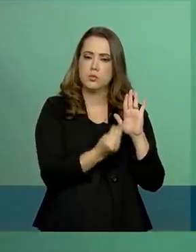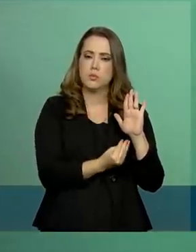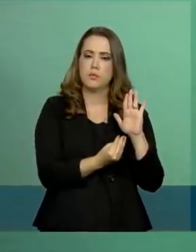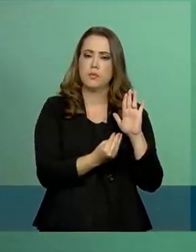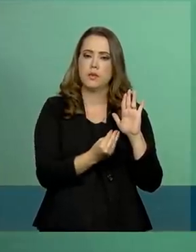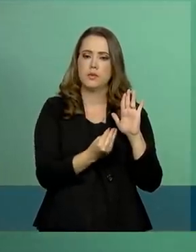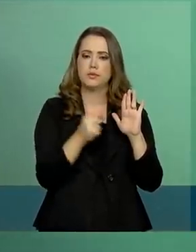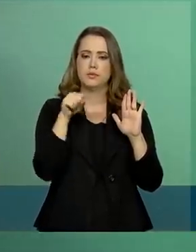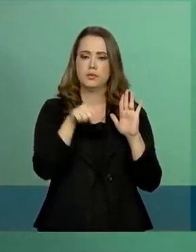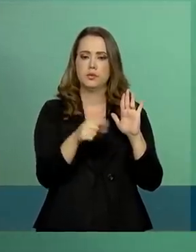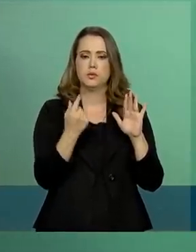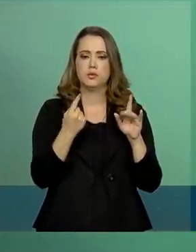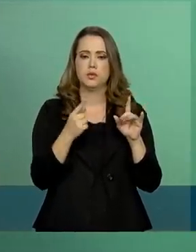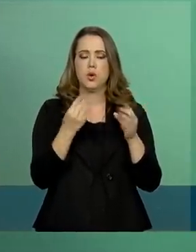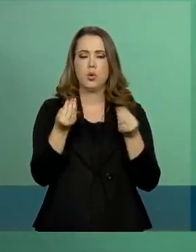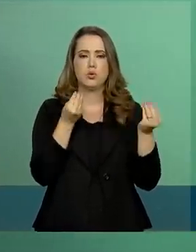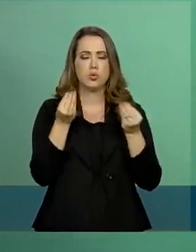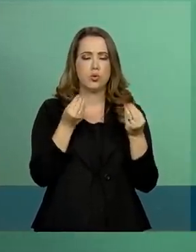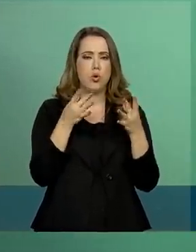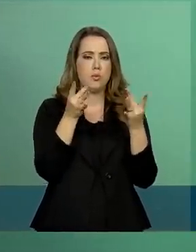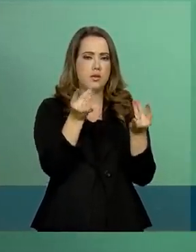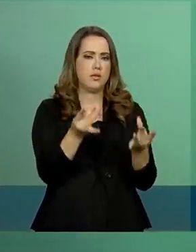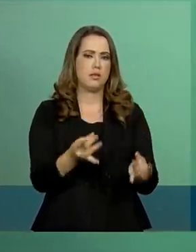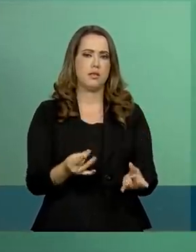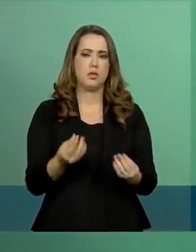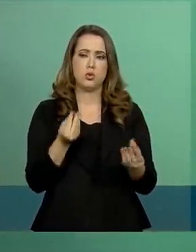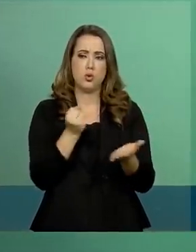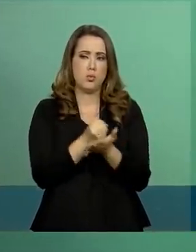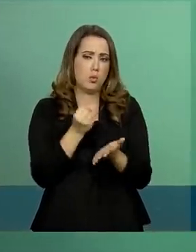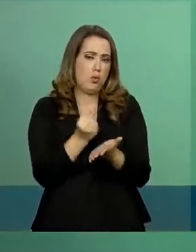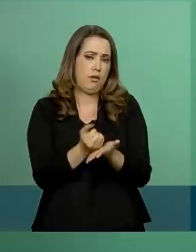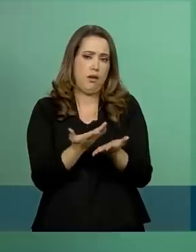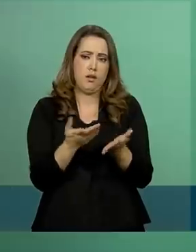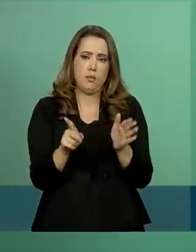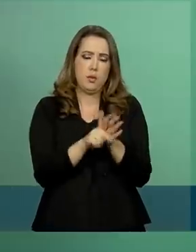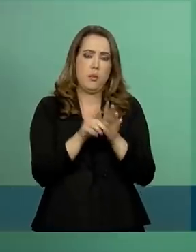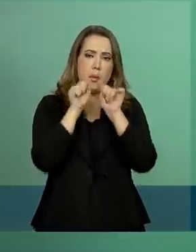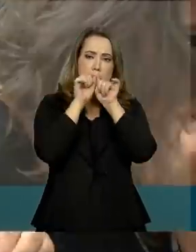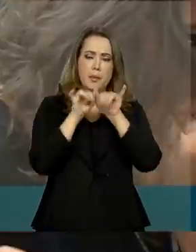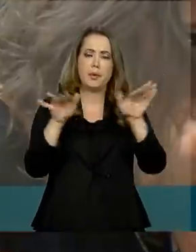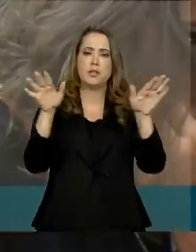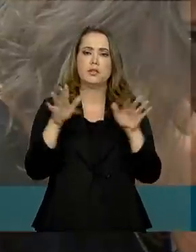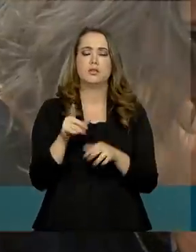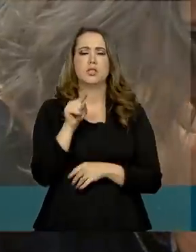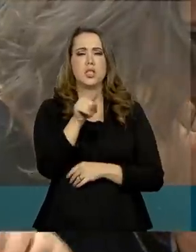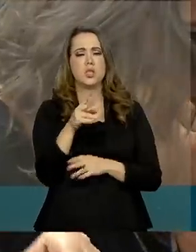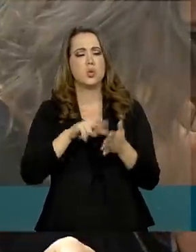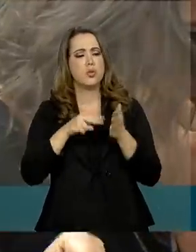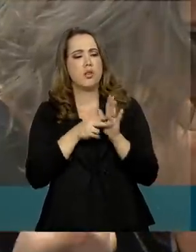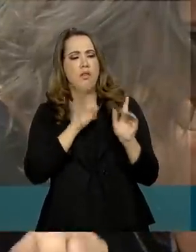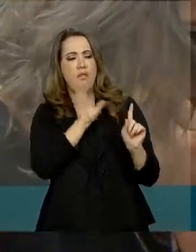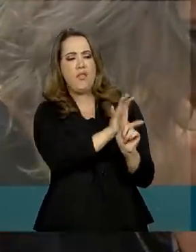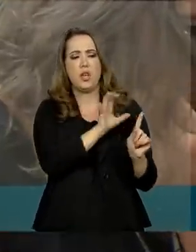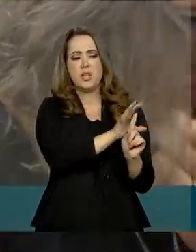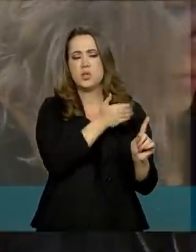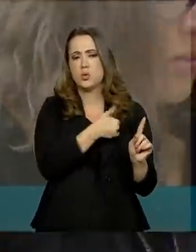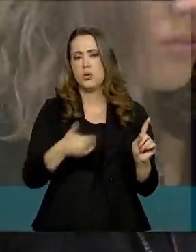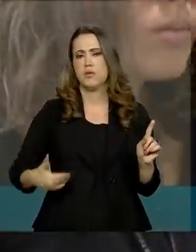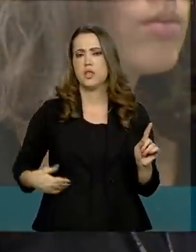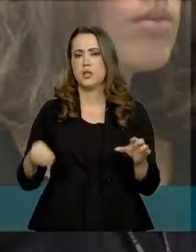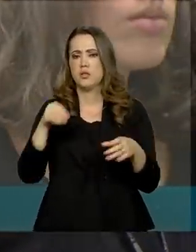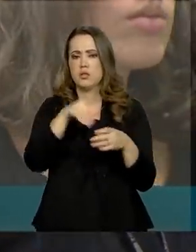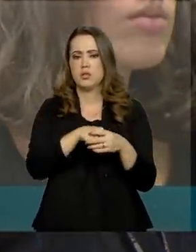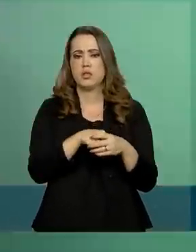em cima dessas diretrizes, os pressupostos para a contratação das suas propagandas. Isso não significa uma interferência do governo nas